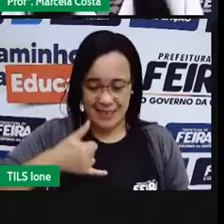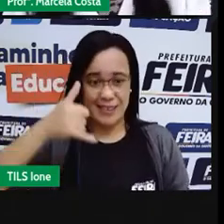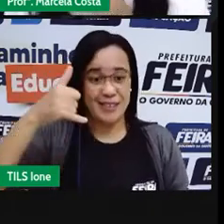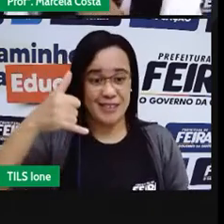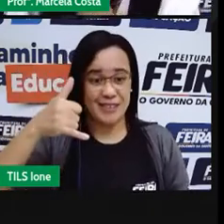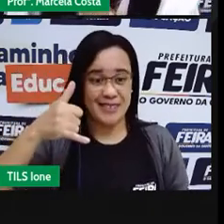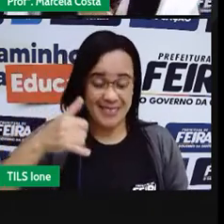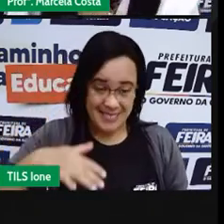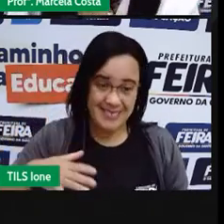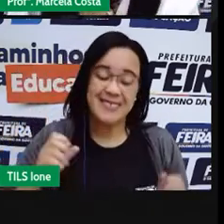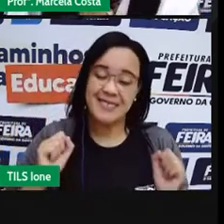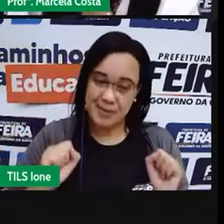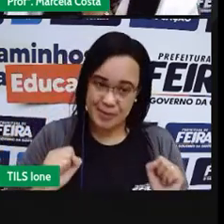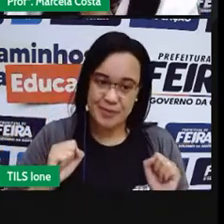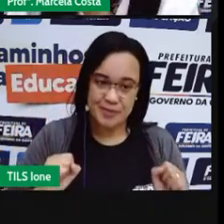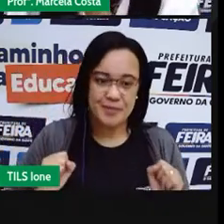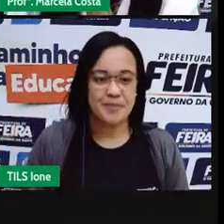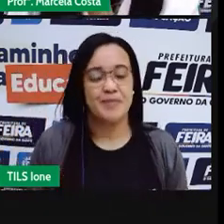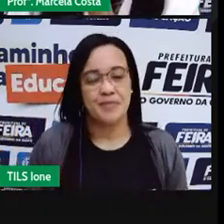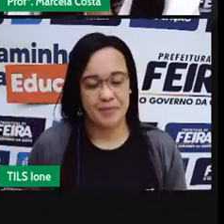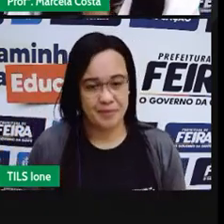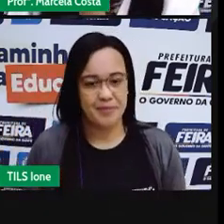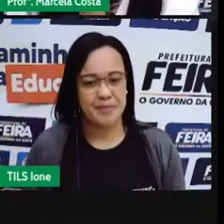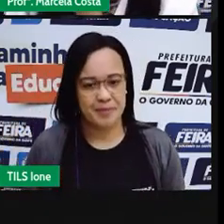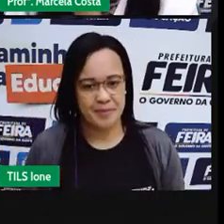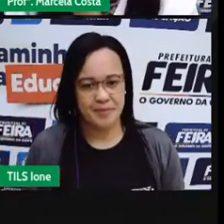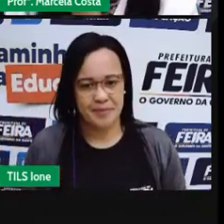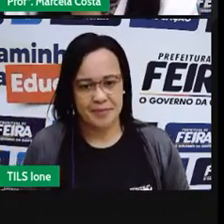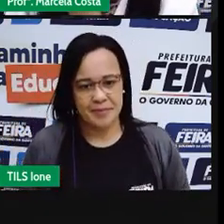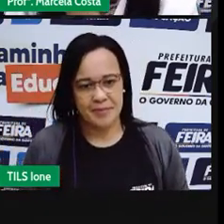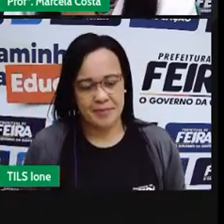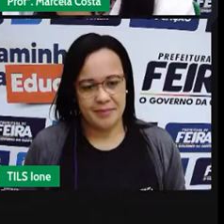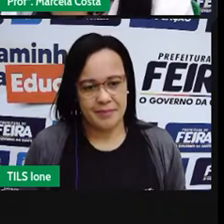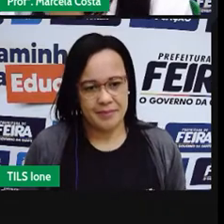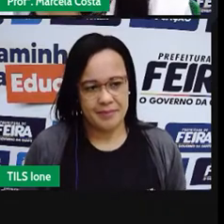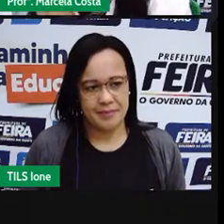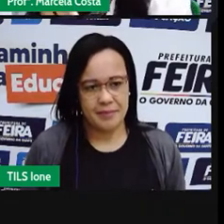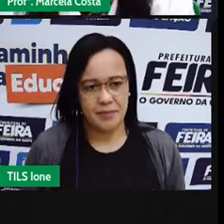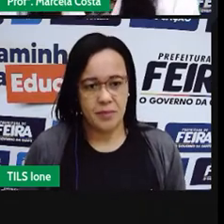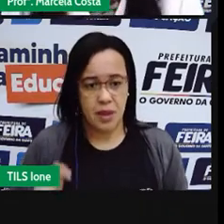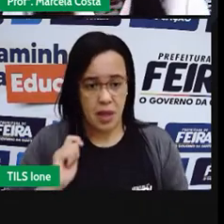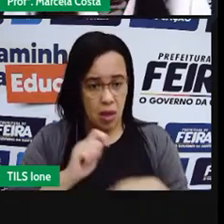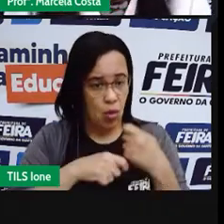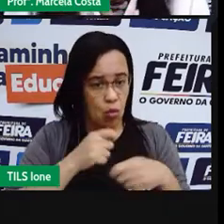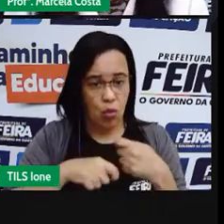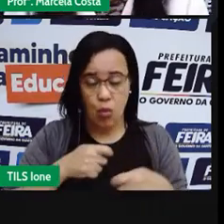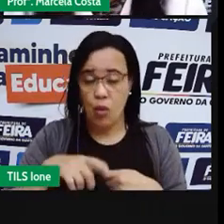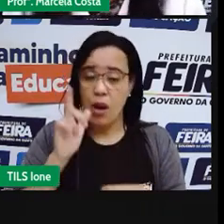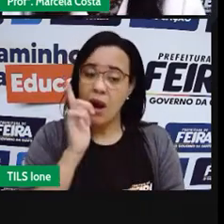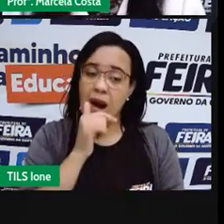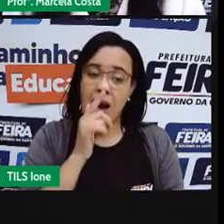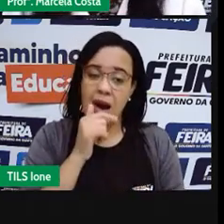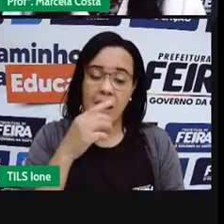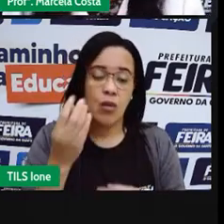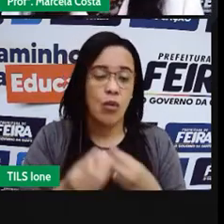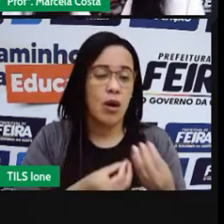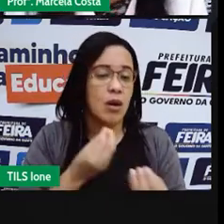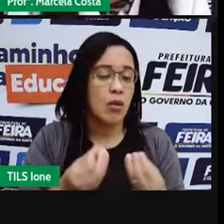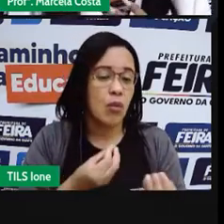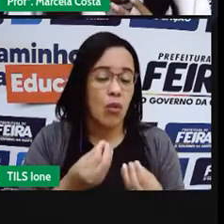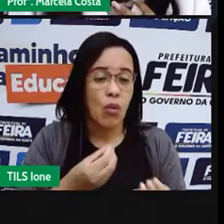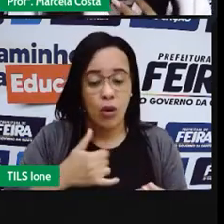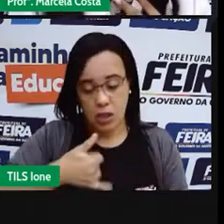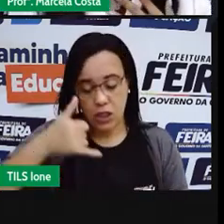E, quando a fala, principalmente, economia de água, economia de energia elétrica,